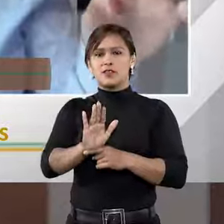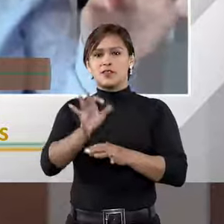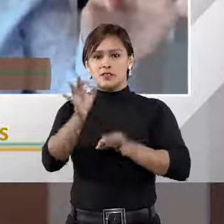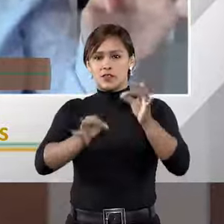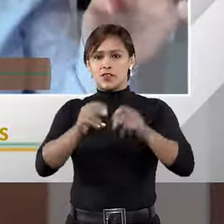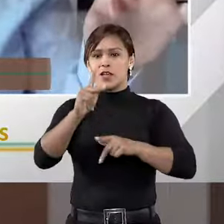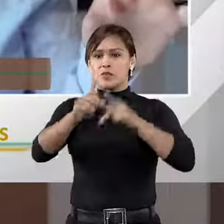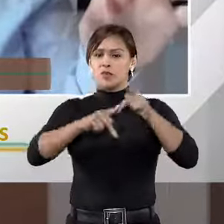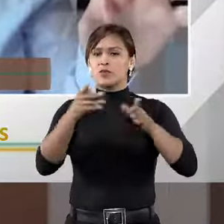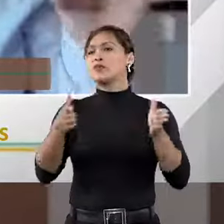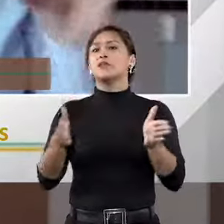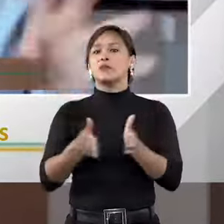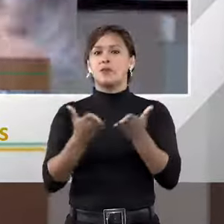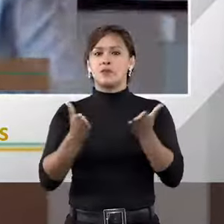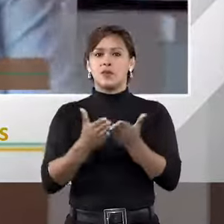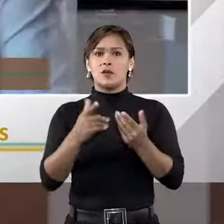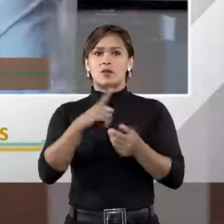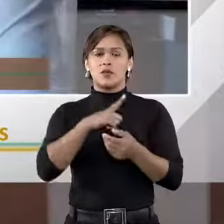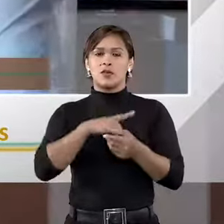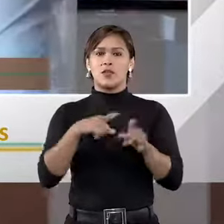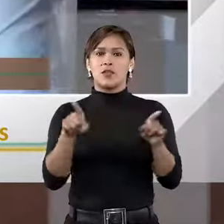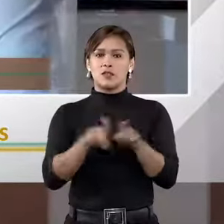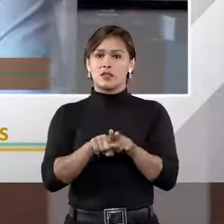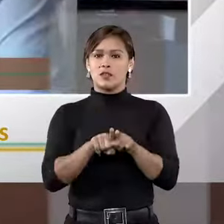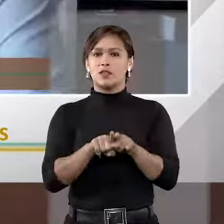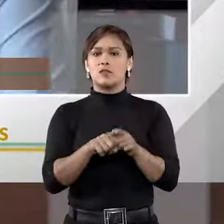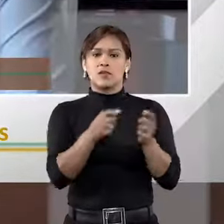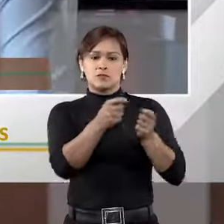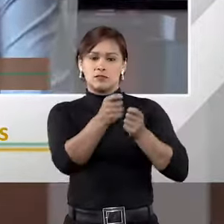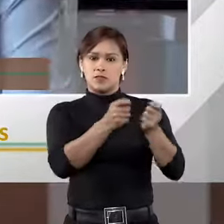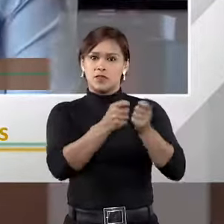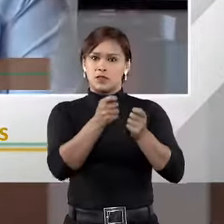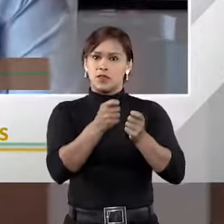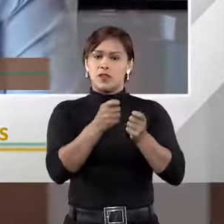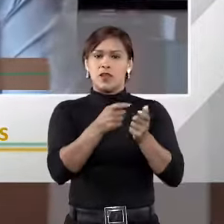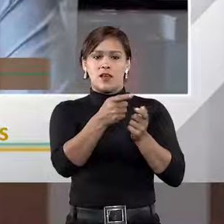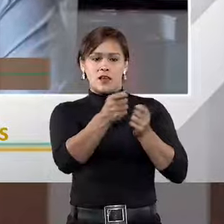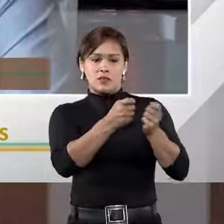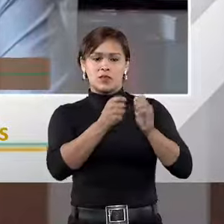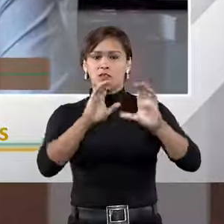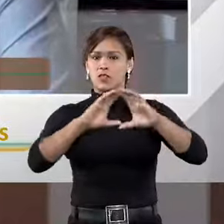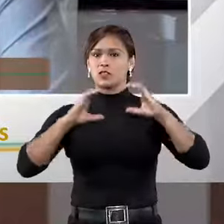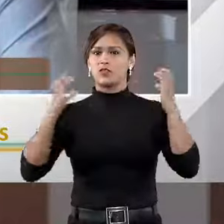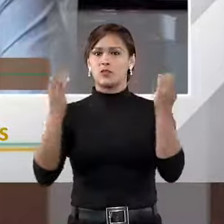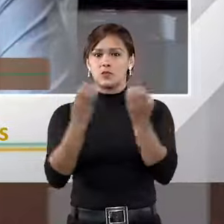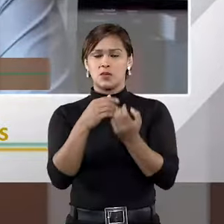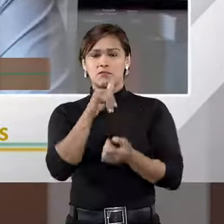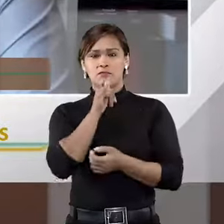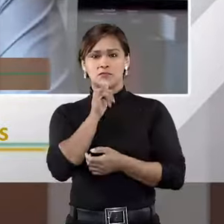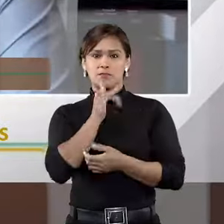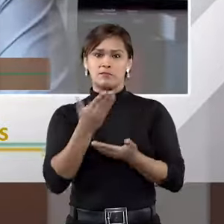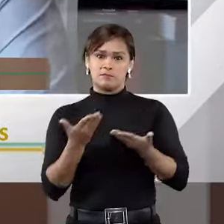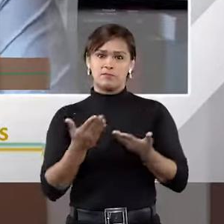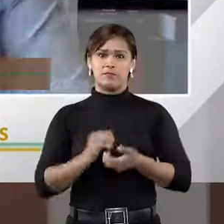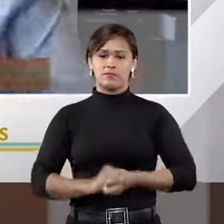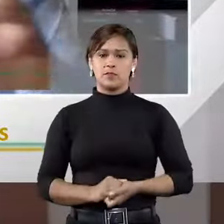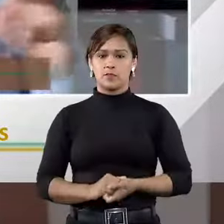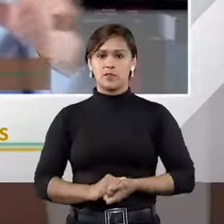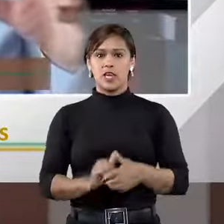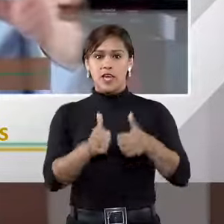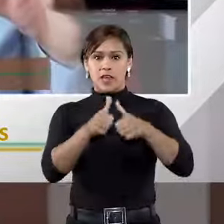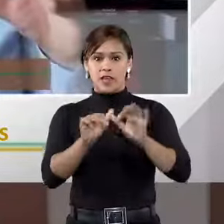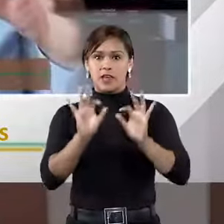à população carente prestarem também o serviço de arbitragem. Arbitragem comunitária, por exemplo. Então,